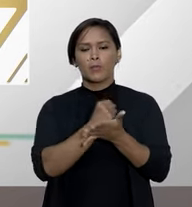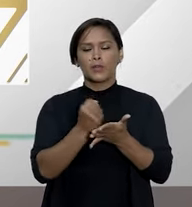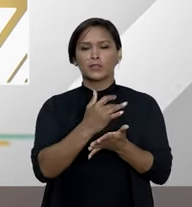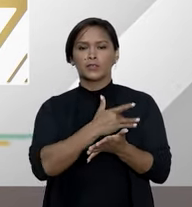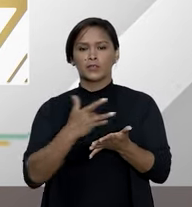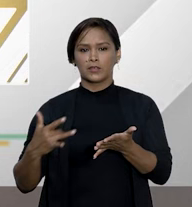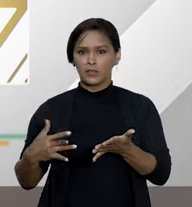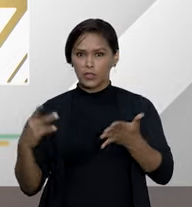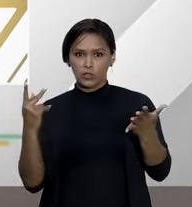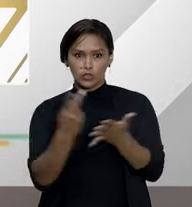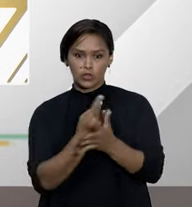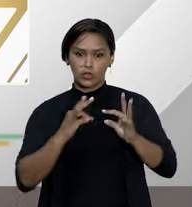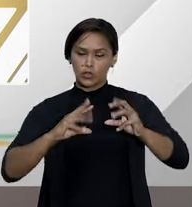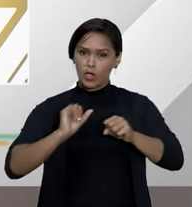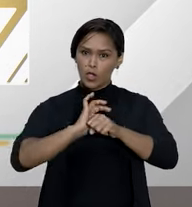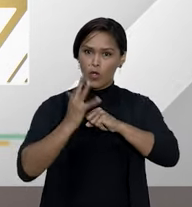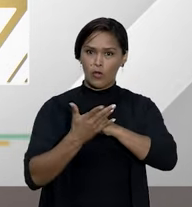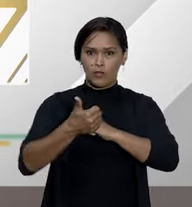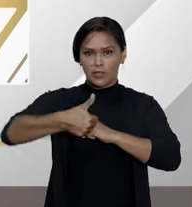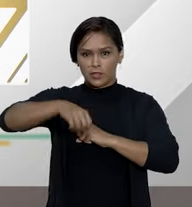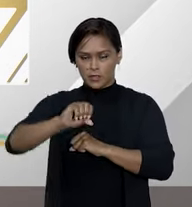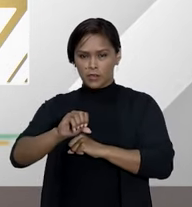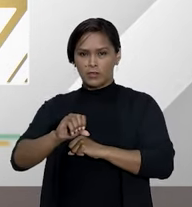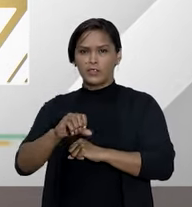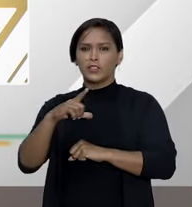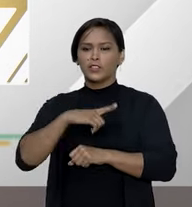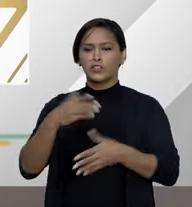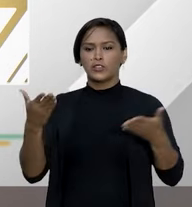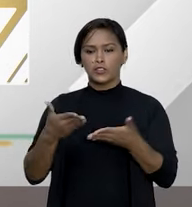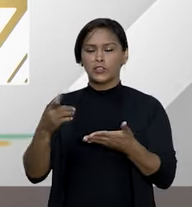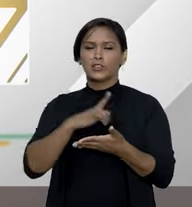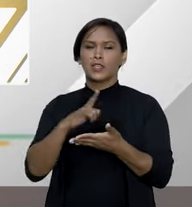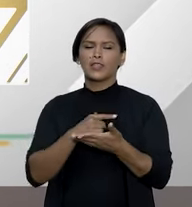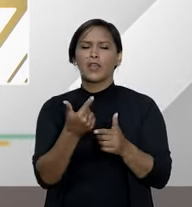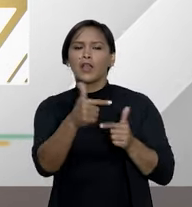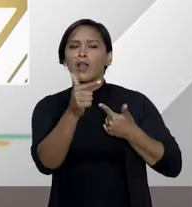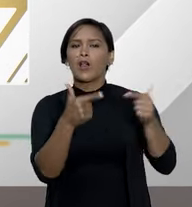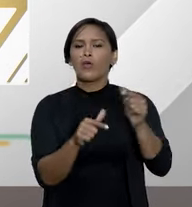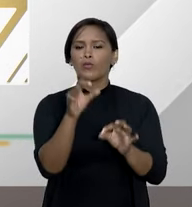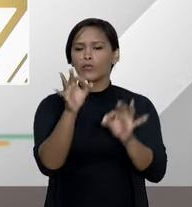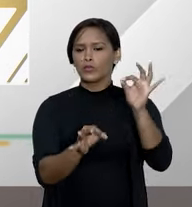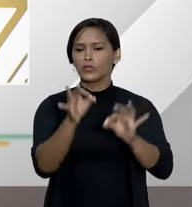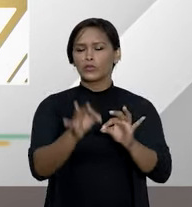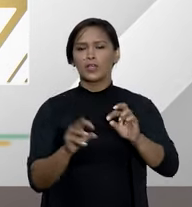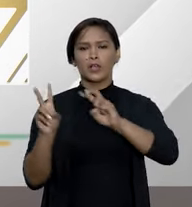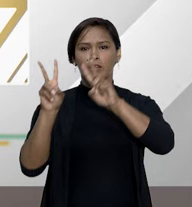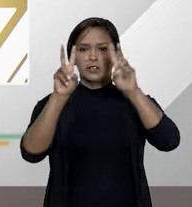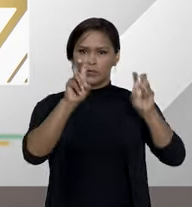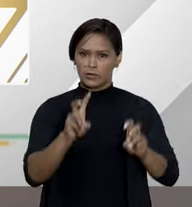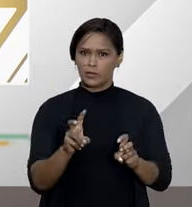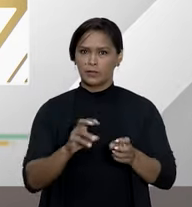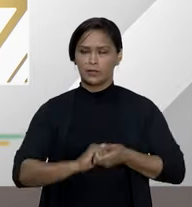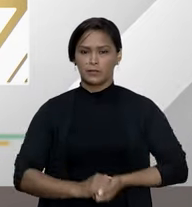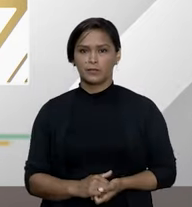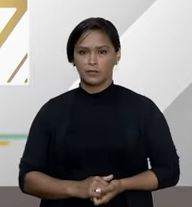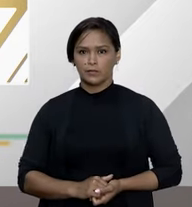decorrente da covid-19 a gente já tem aí algum posicionamento do judiciário sobre isso desembargador